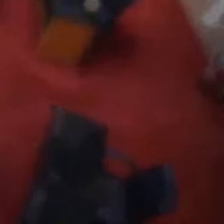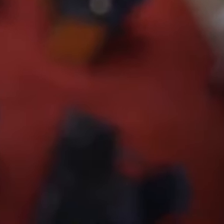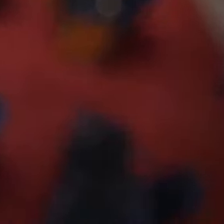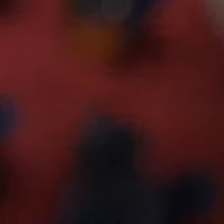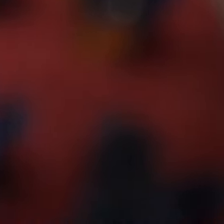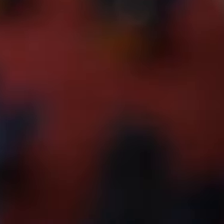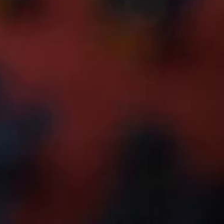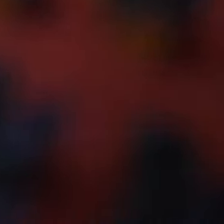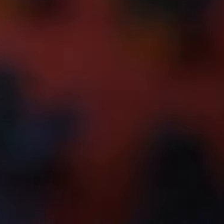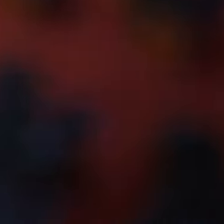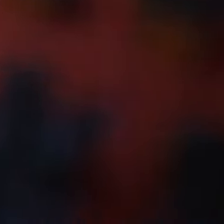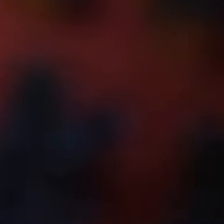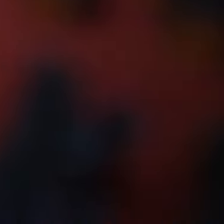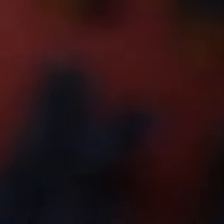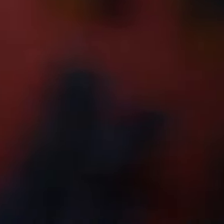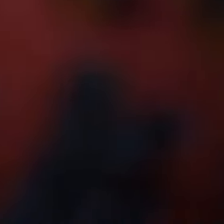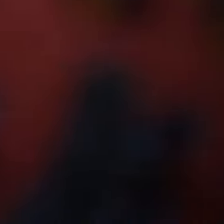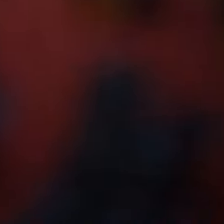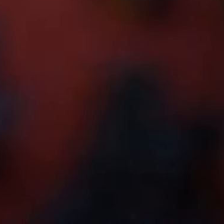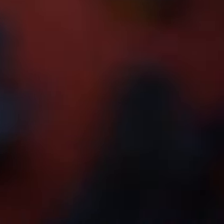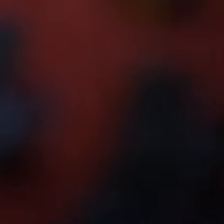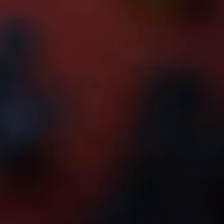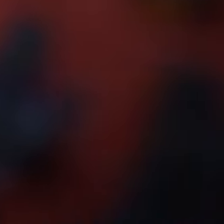para a do dia. . .